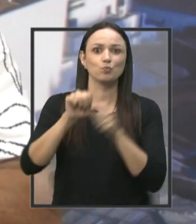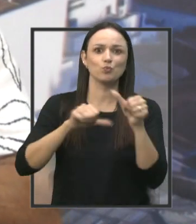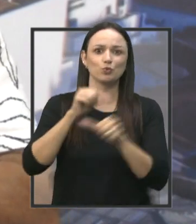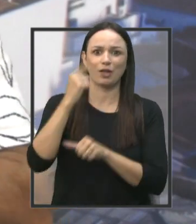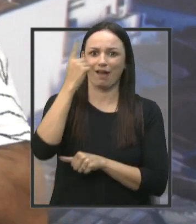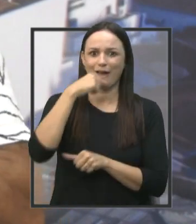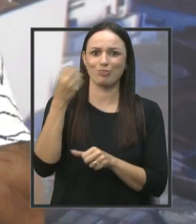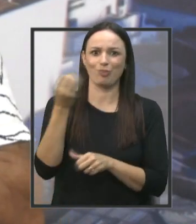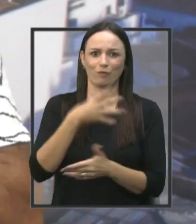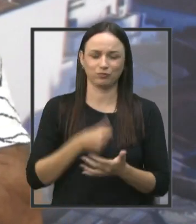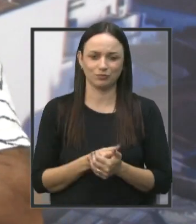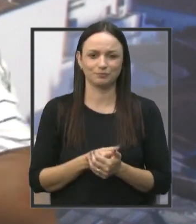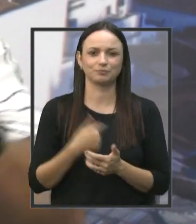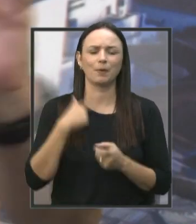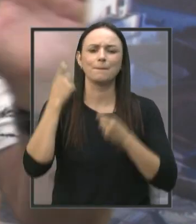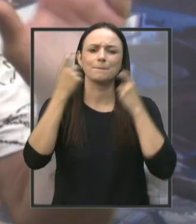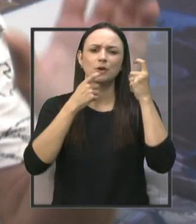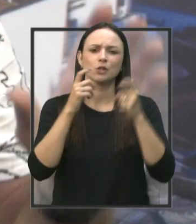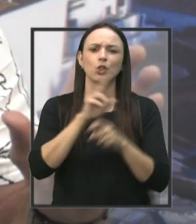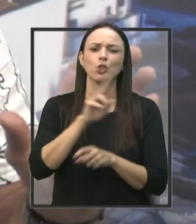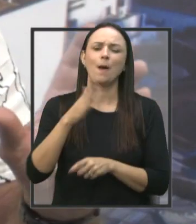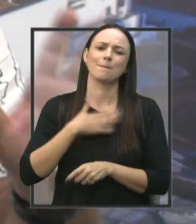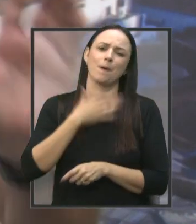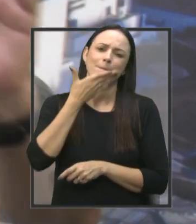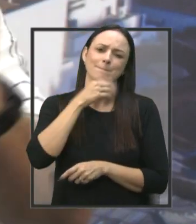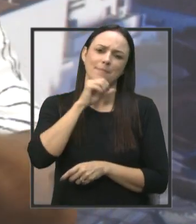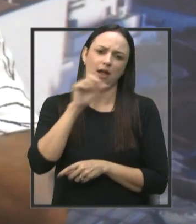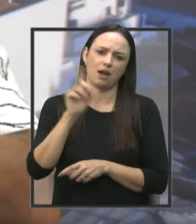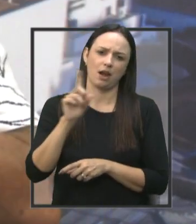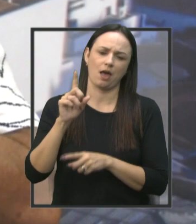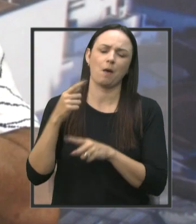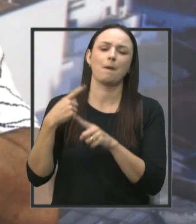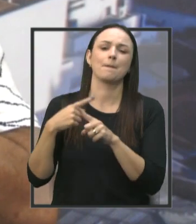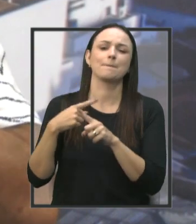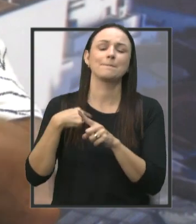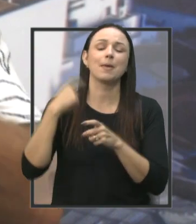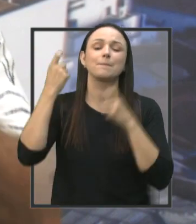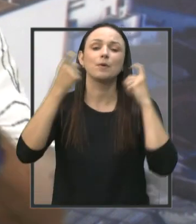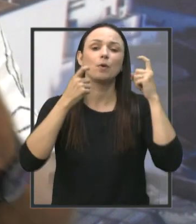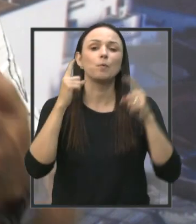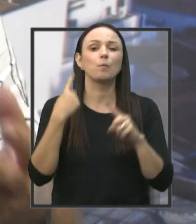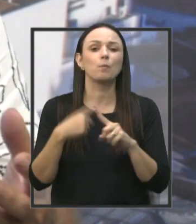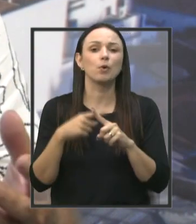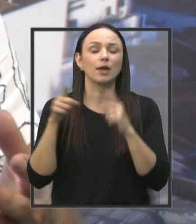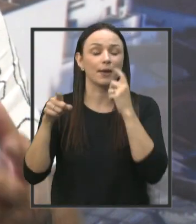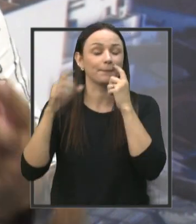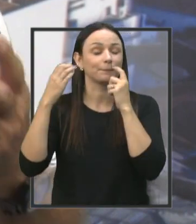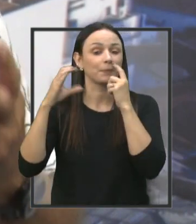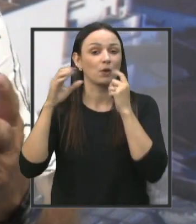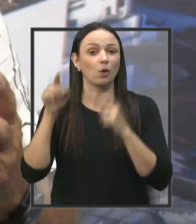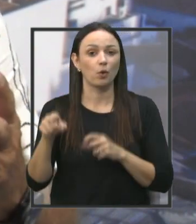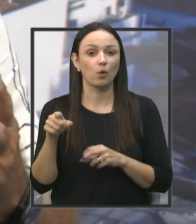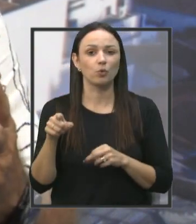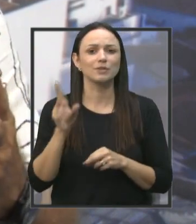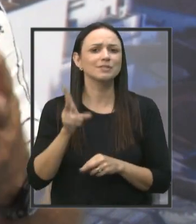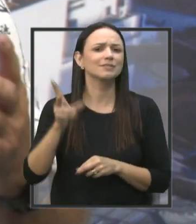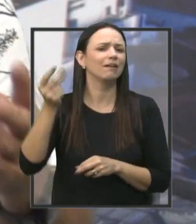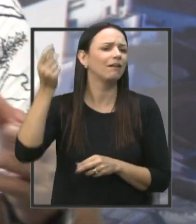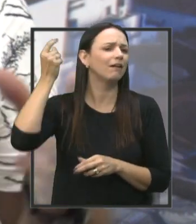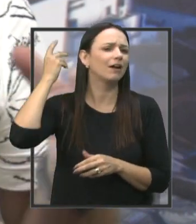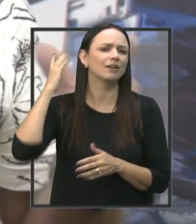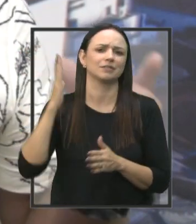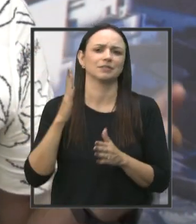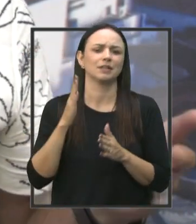A minha preocupação quanto ao balneário, não é só pelo nome do meu pai que está lá, certo? A minha preocupação é que mantém aquele clube, como sempre foi,